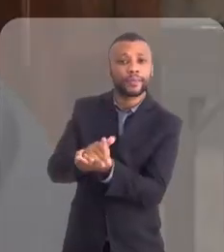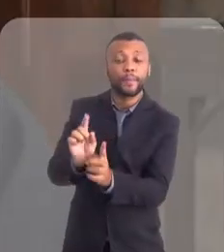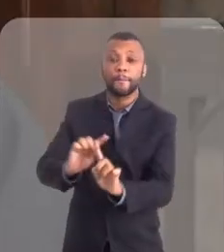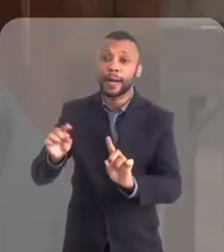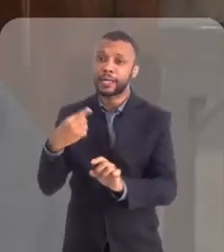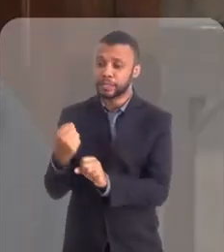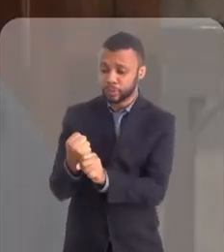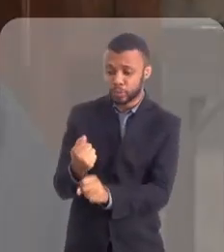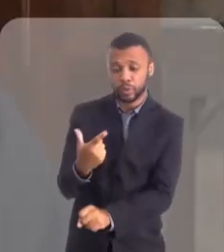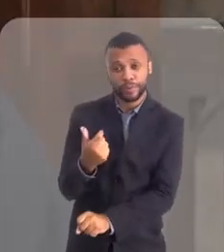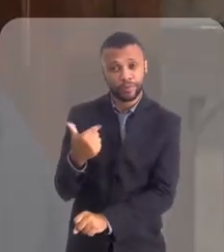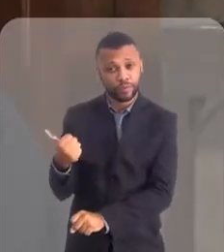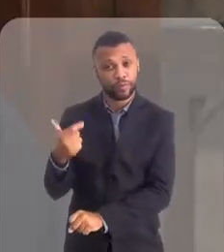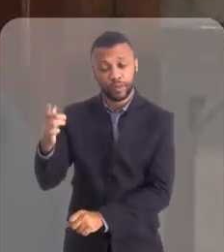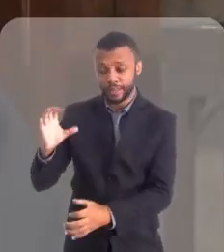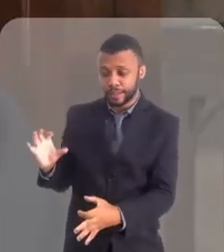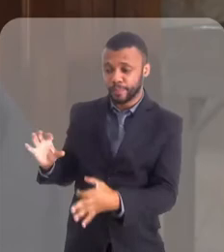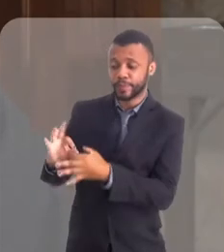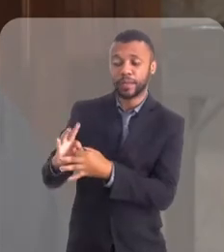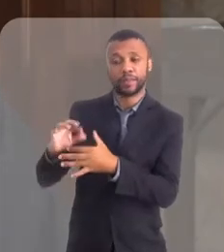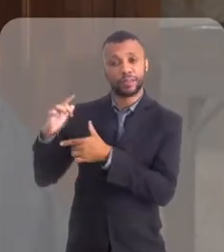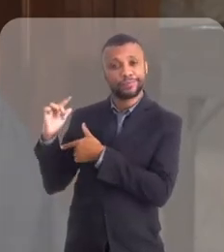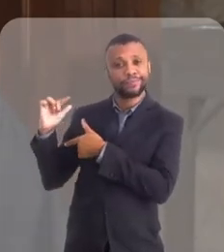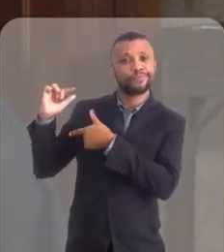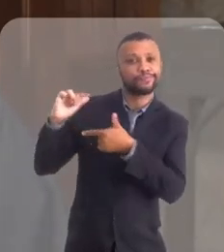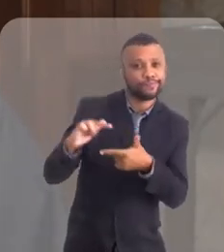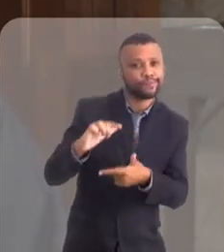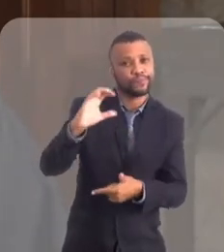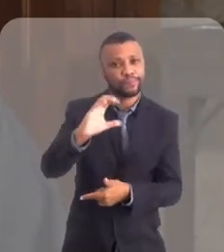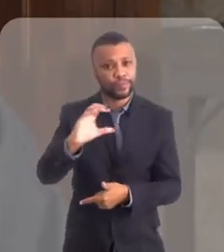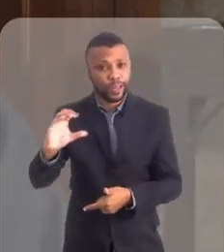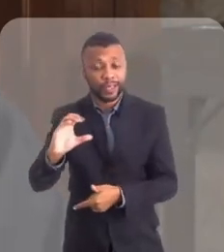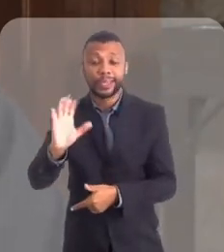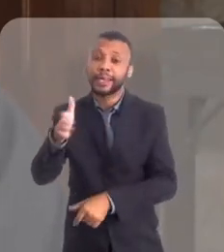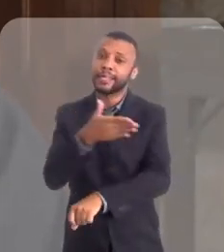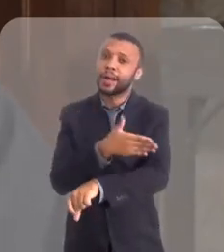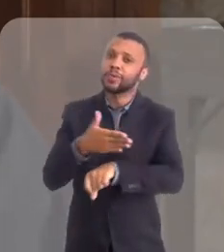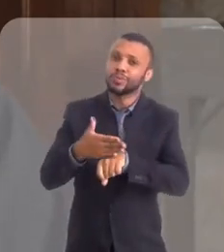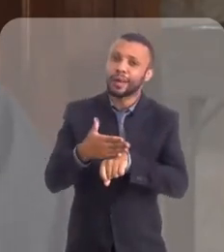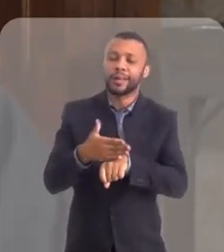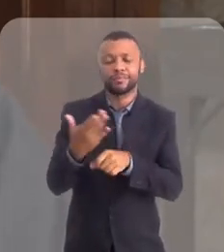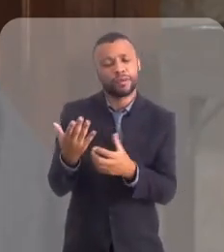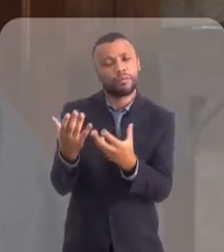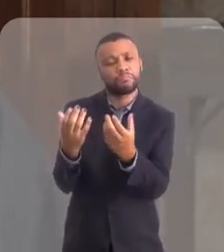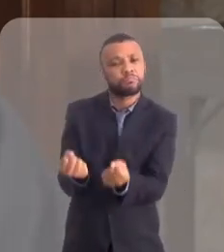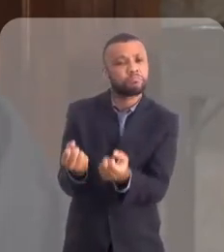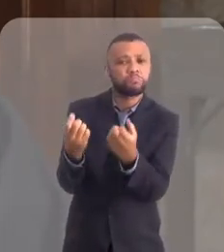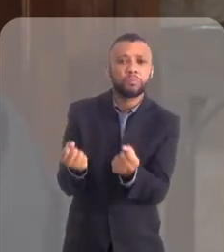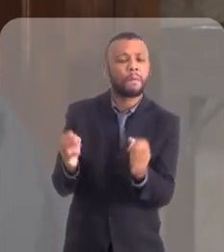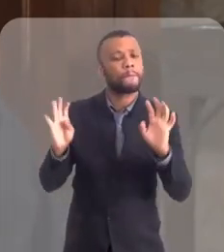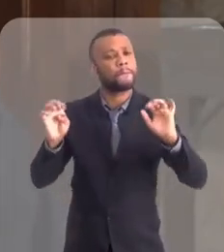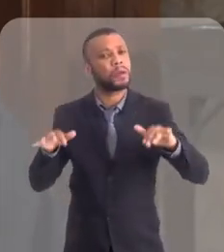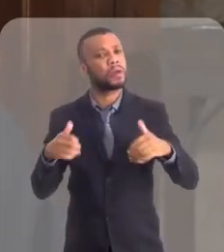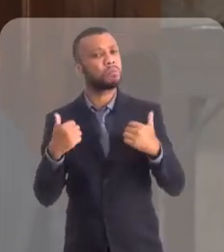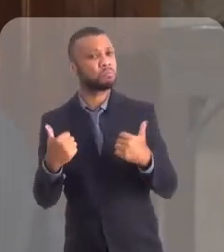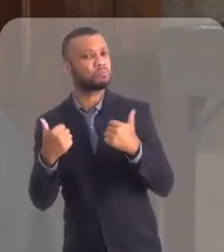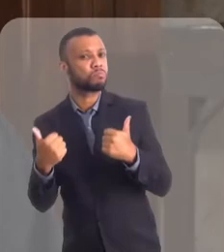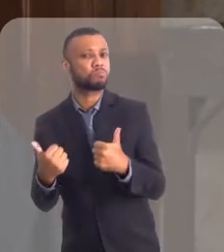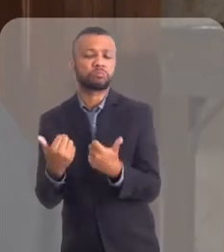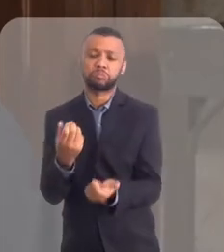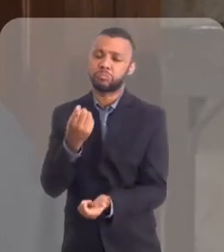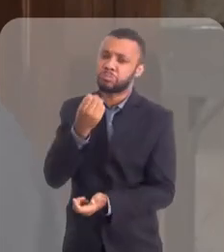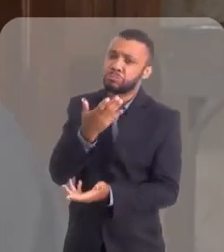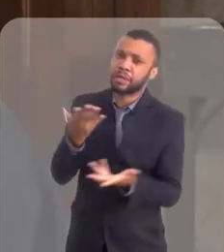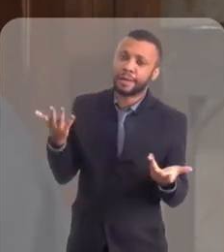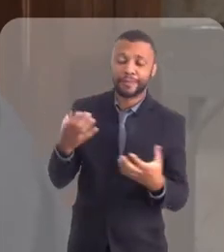Mas é da nossa tradição, da nossa cultura. Para quem já está acostumado já com as igrejas católicas orientais, recebeu muito bem. A maior parte das pessoas recebeu